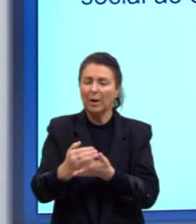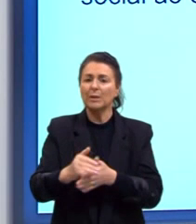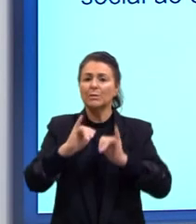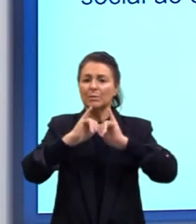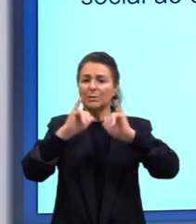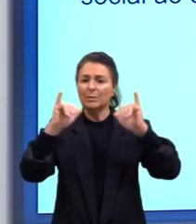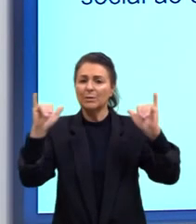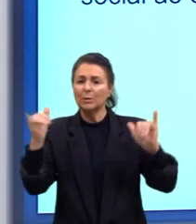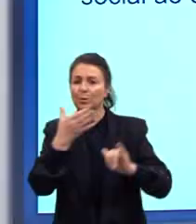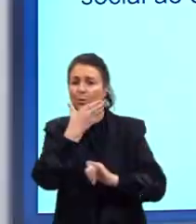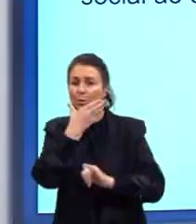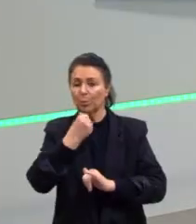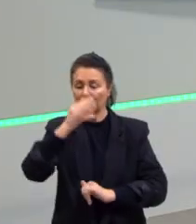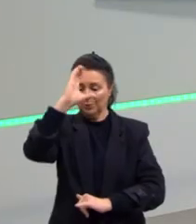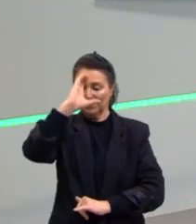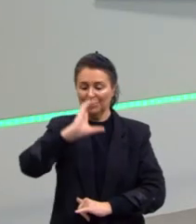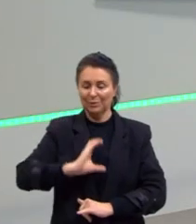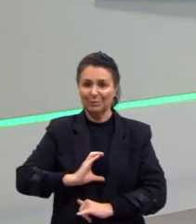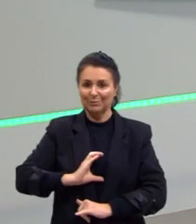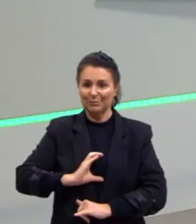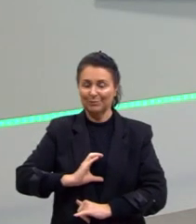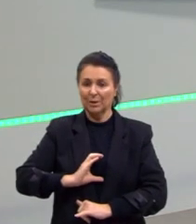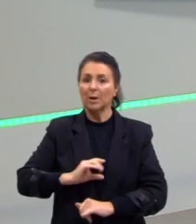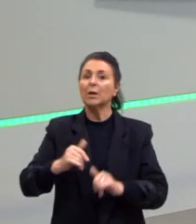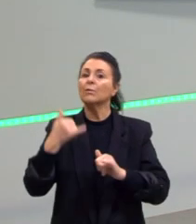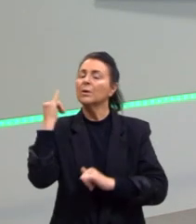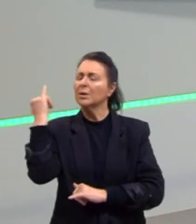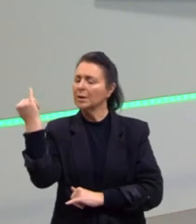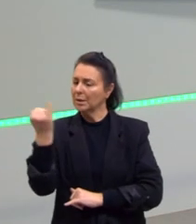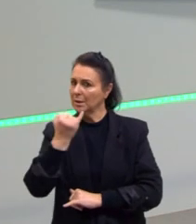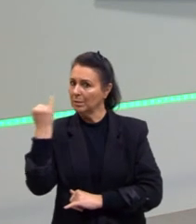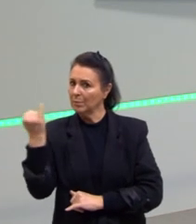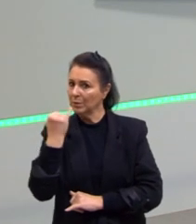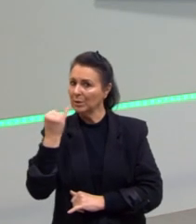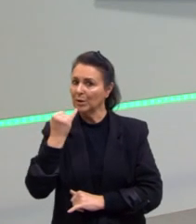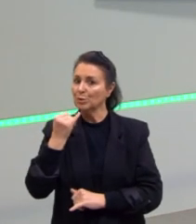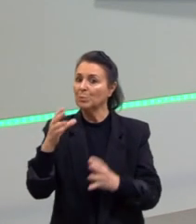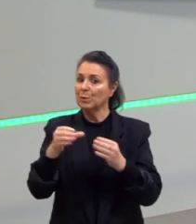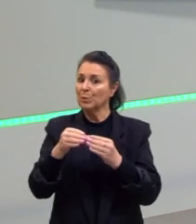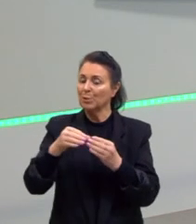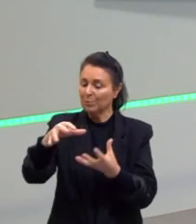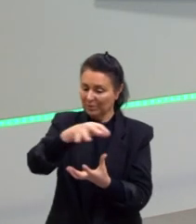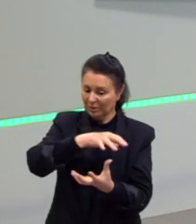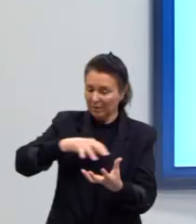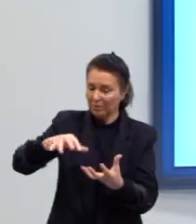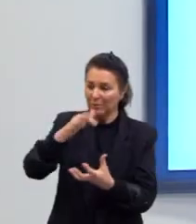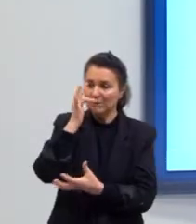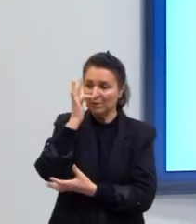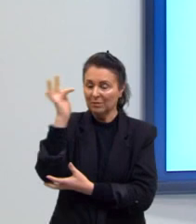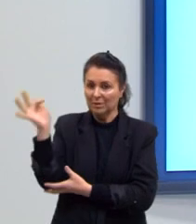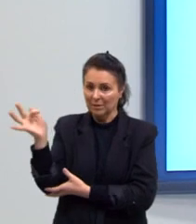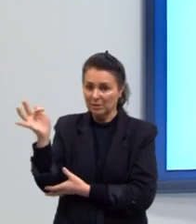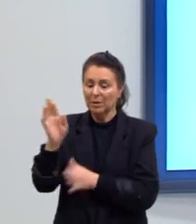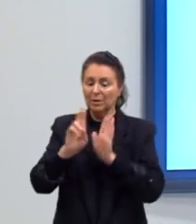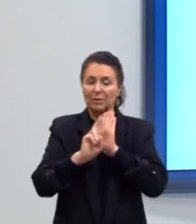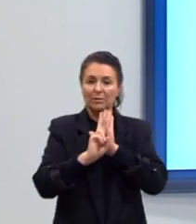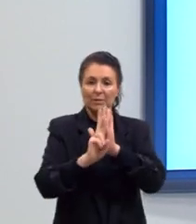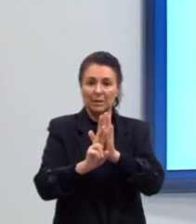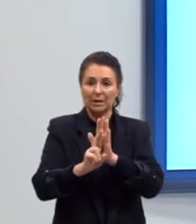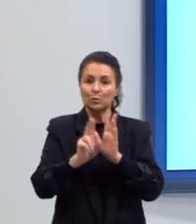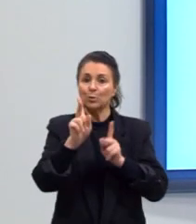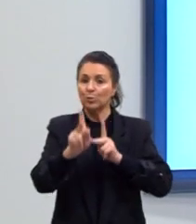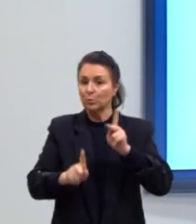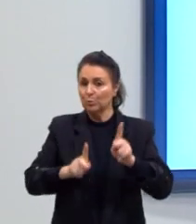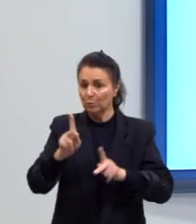Direitos do Homem e do Cidadão, que foi uma declaração importante feita pelos revolucionários franceses. Os representantes do povo